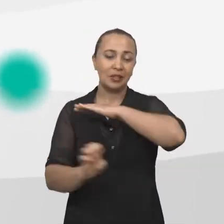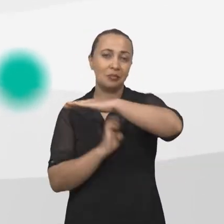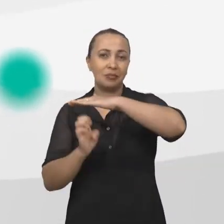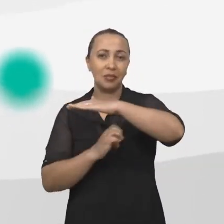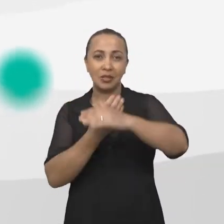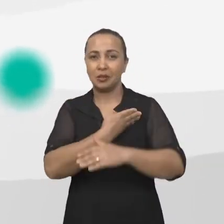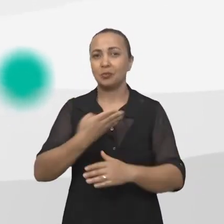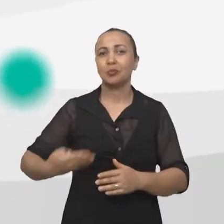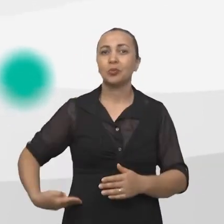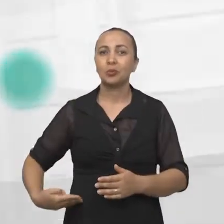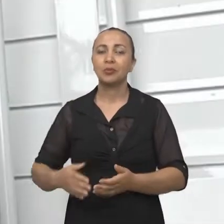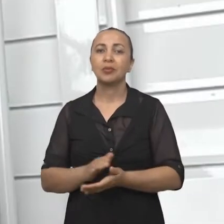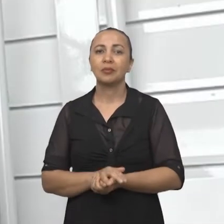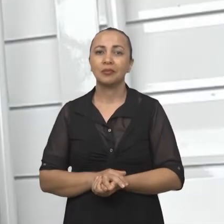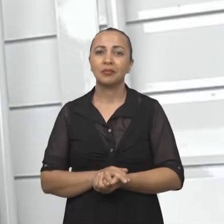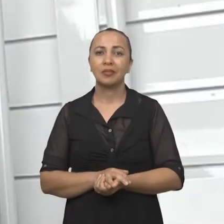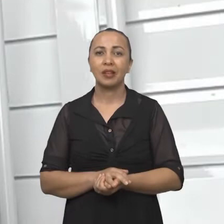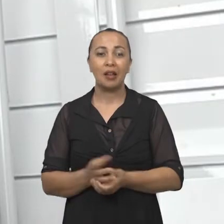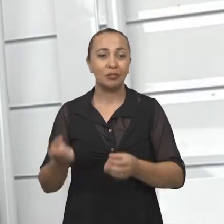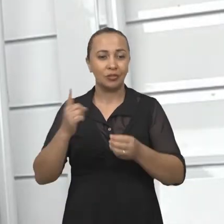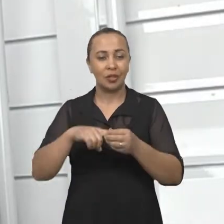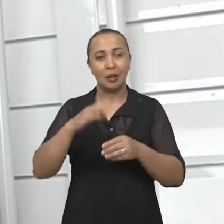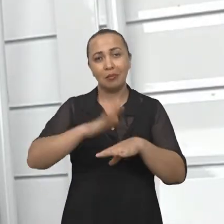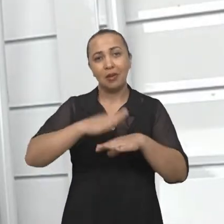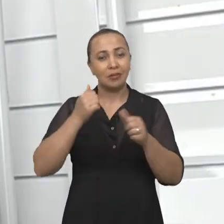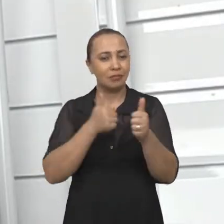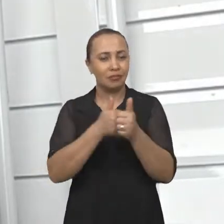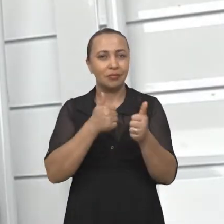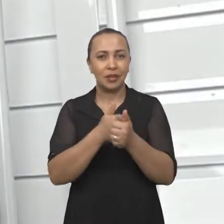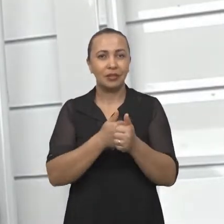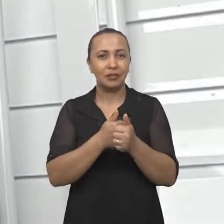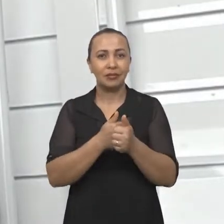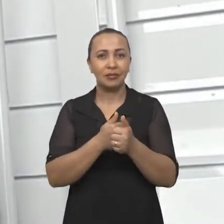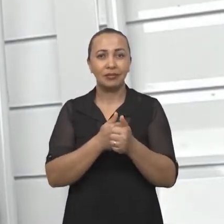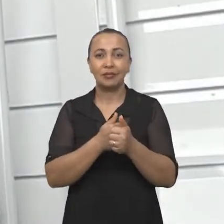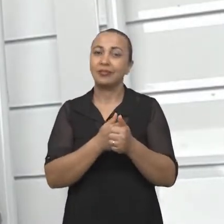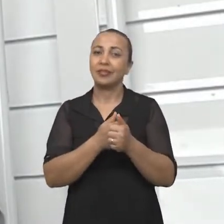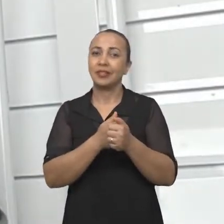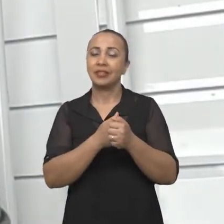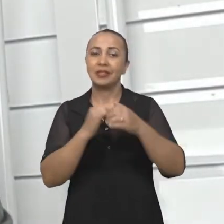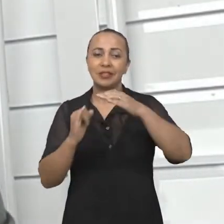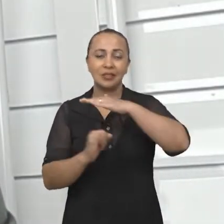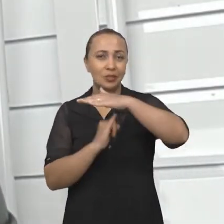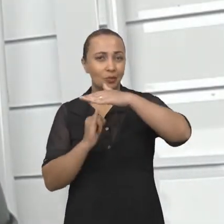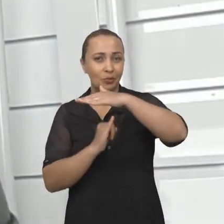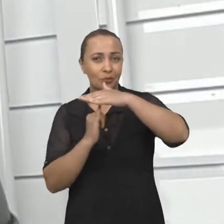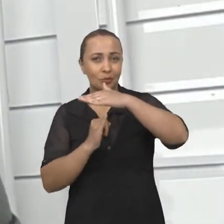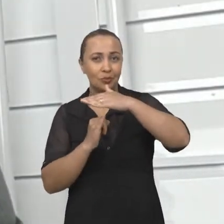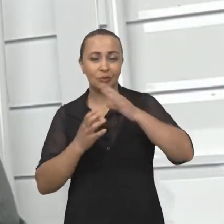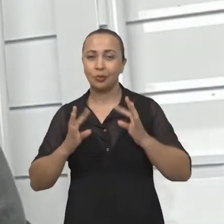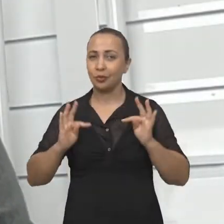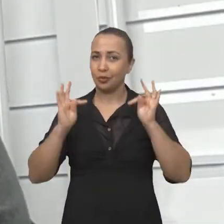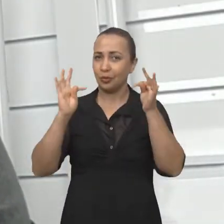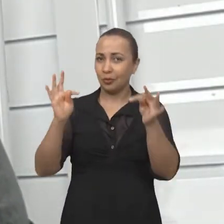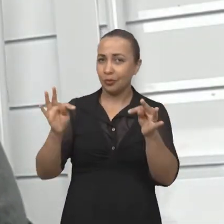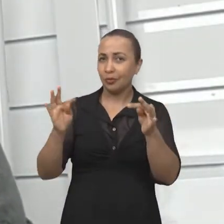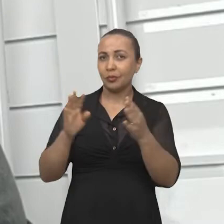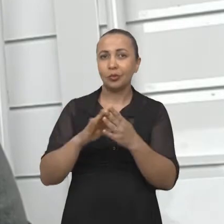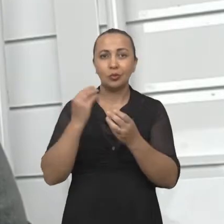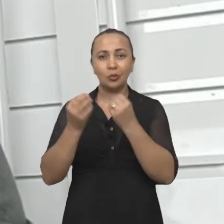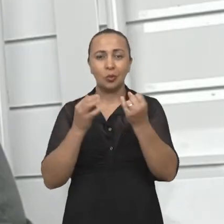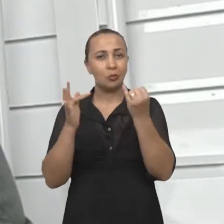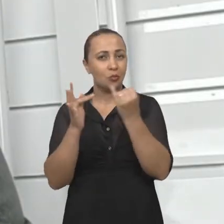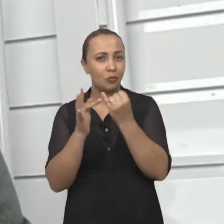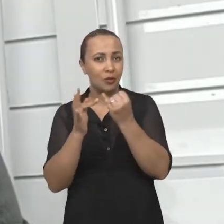públicas chegam mais próximo das entidades de fomento de tecnologia, como o Instituto